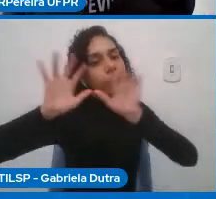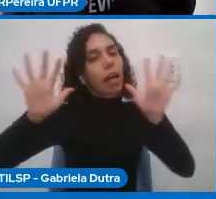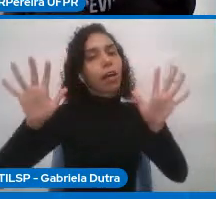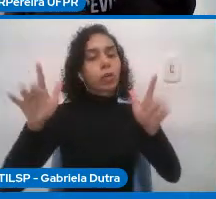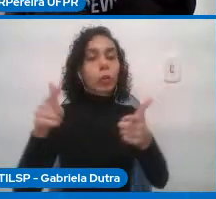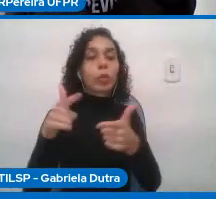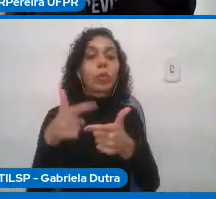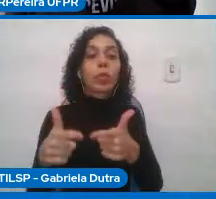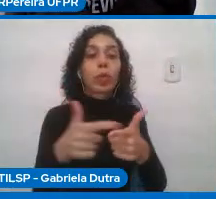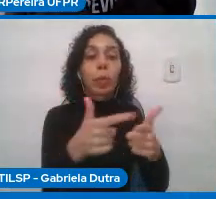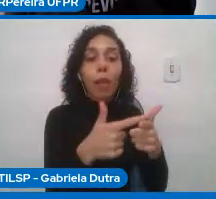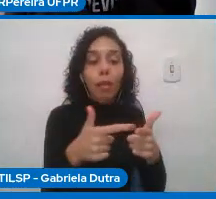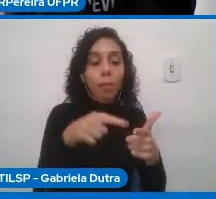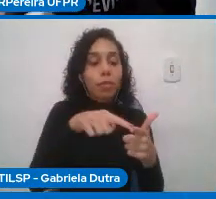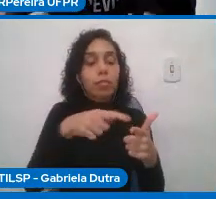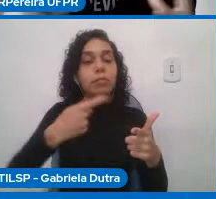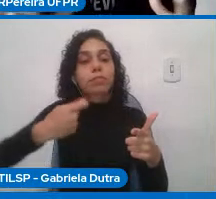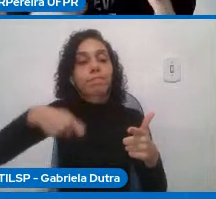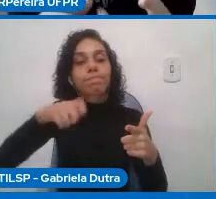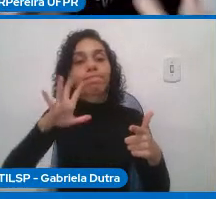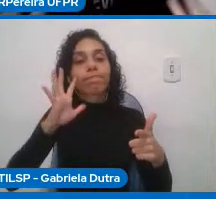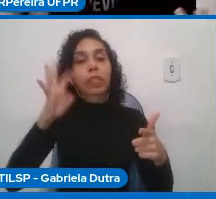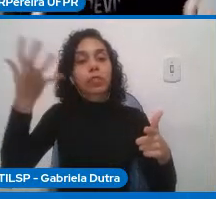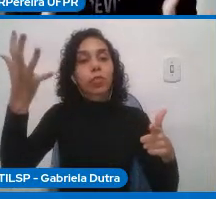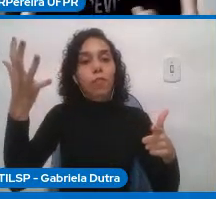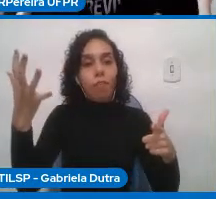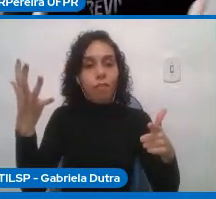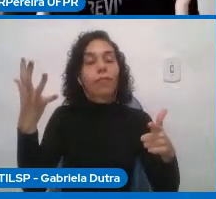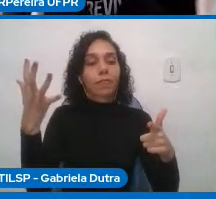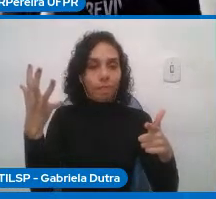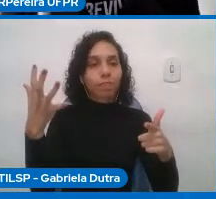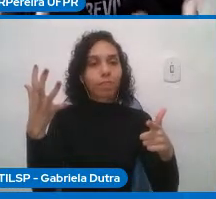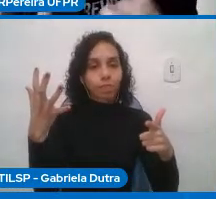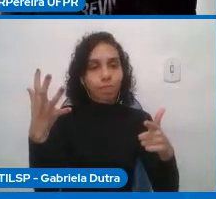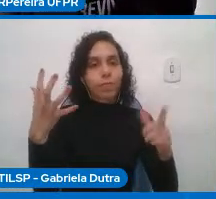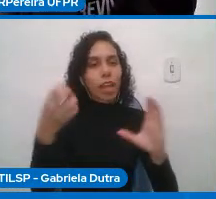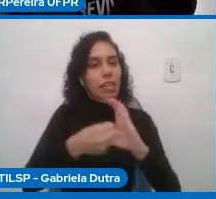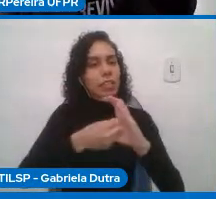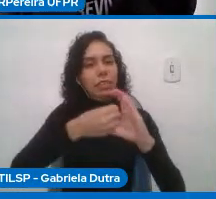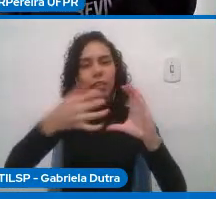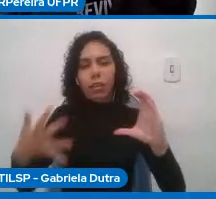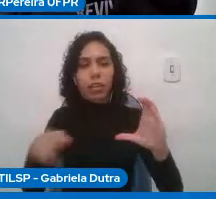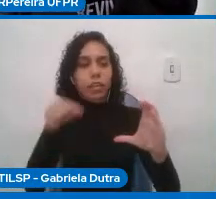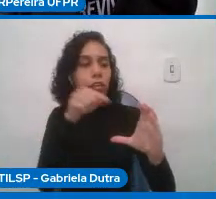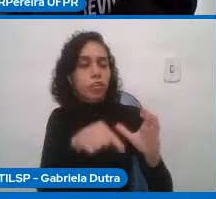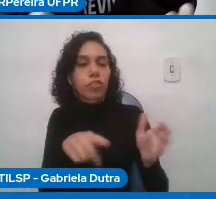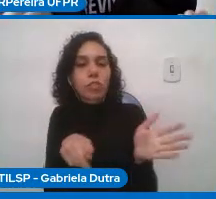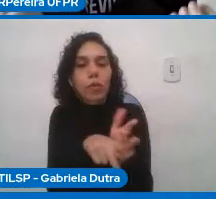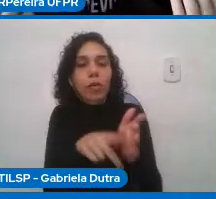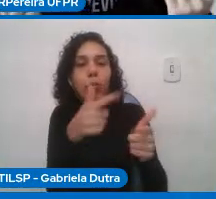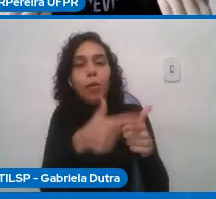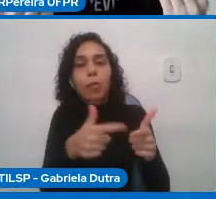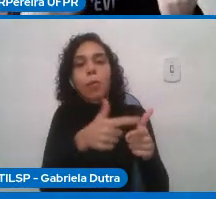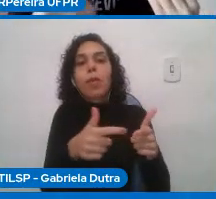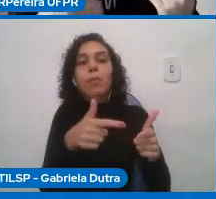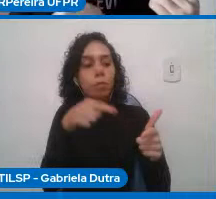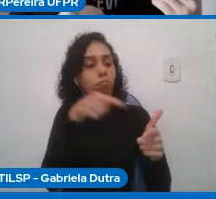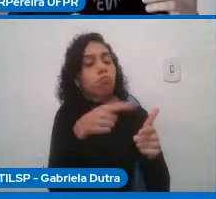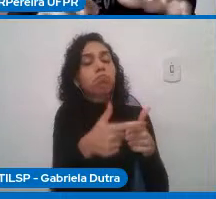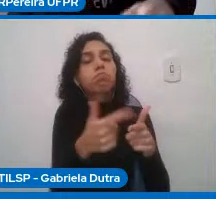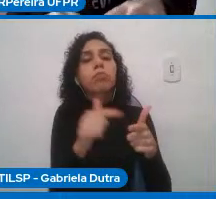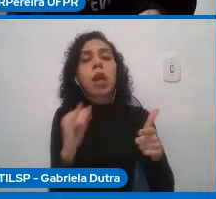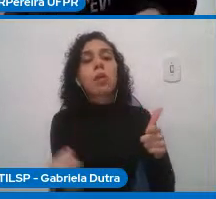que ela precisa resolver o que caracteriza o que torna esse problema relevante esse conhecimento do